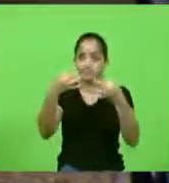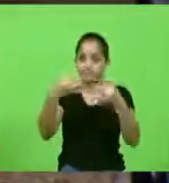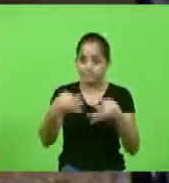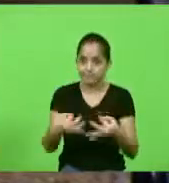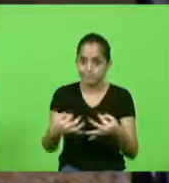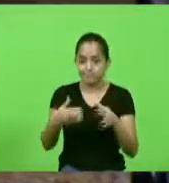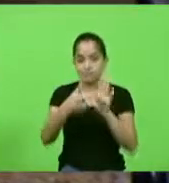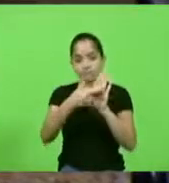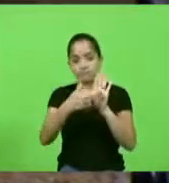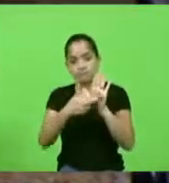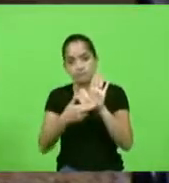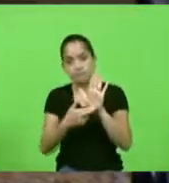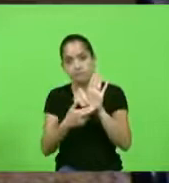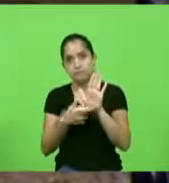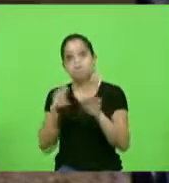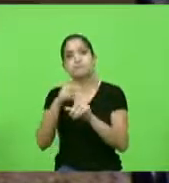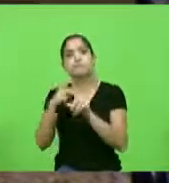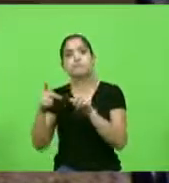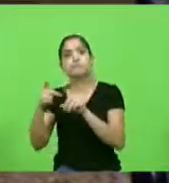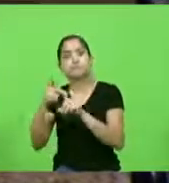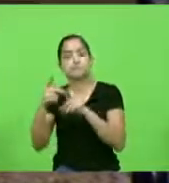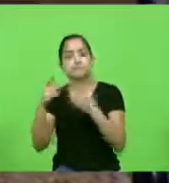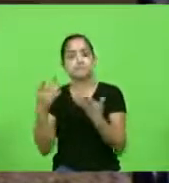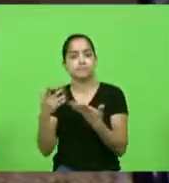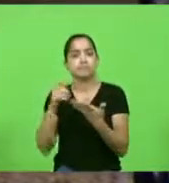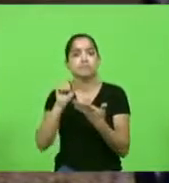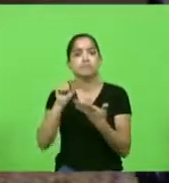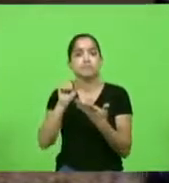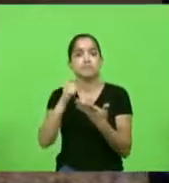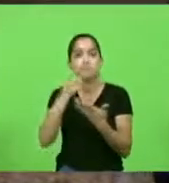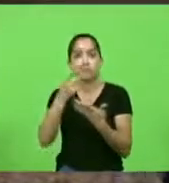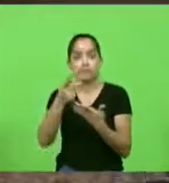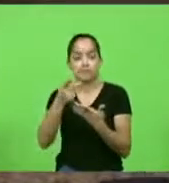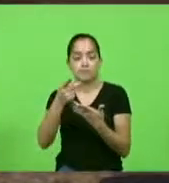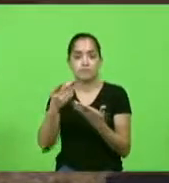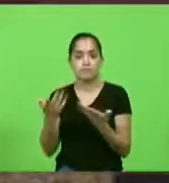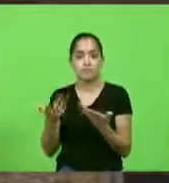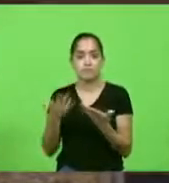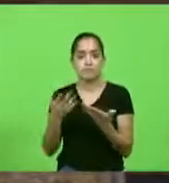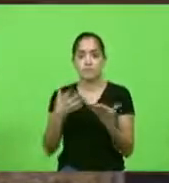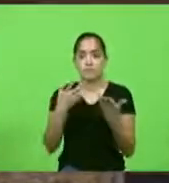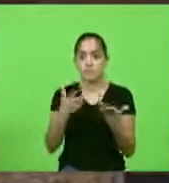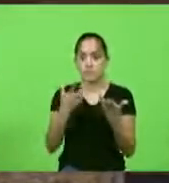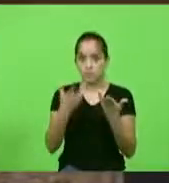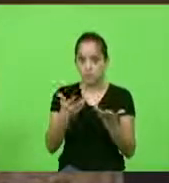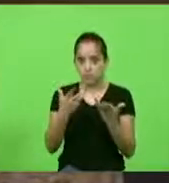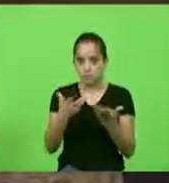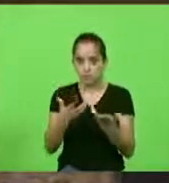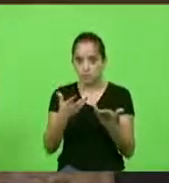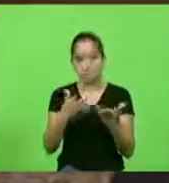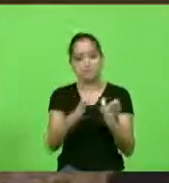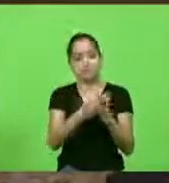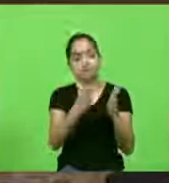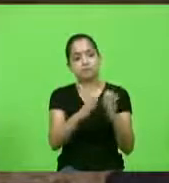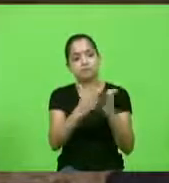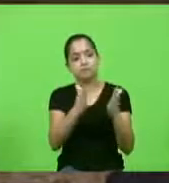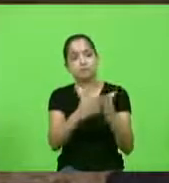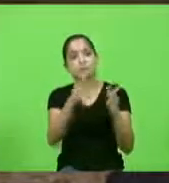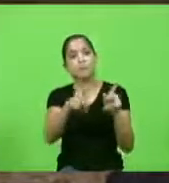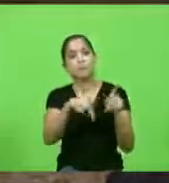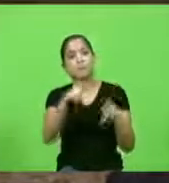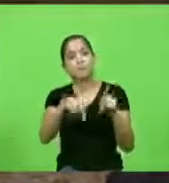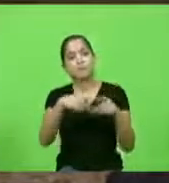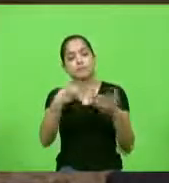regra da reforma da previdência tudo bem o que você está dizendo então é que eu quero que o pobre catarinense pague